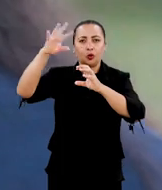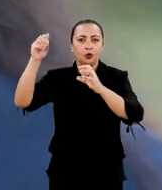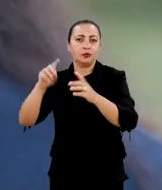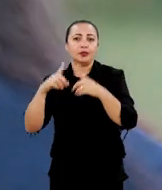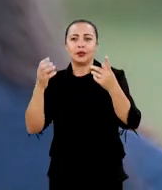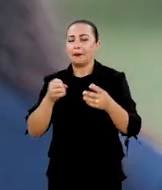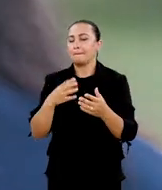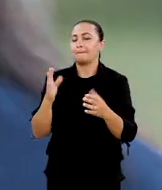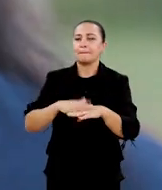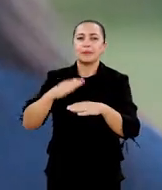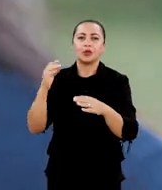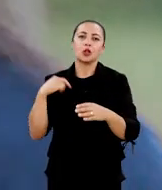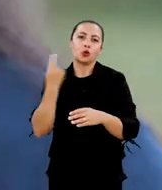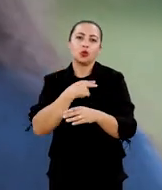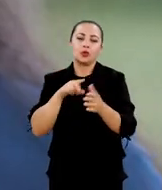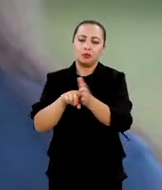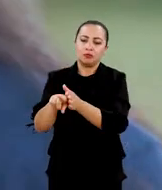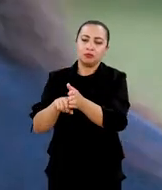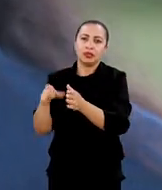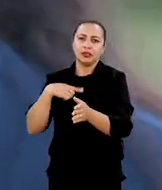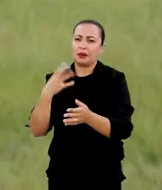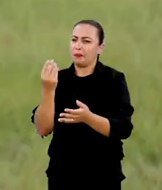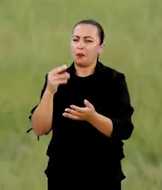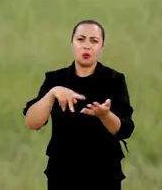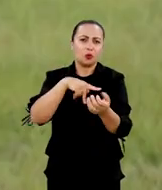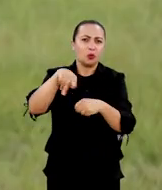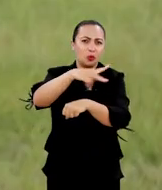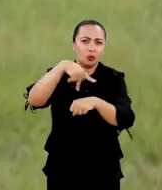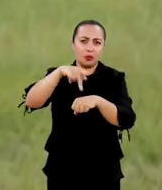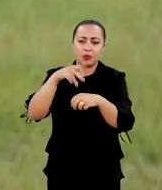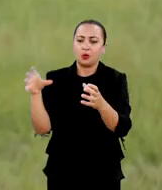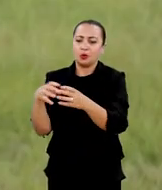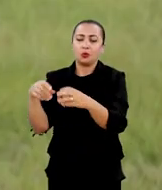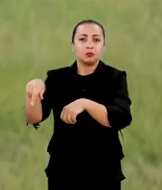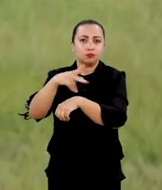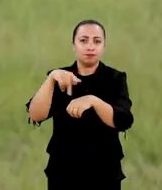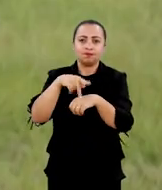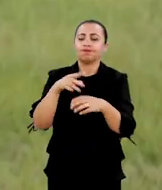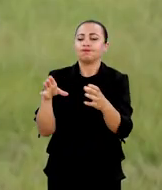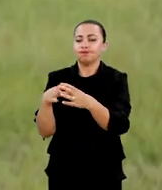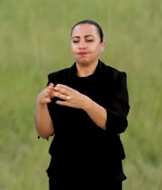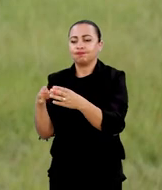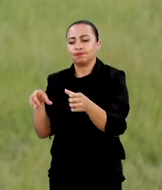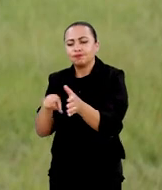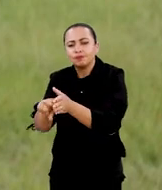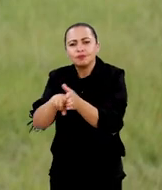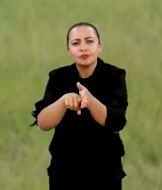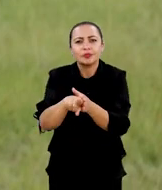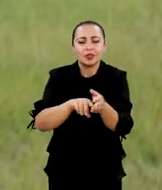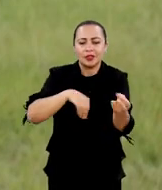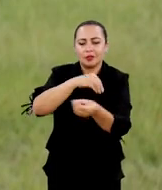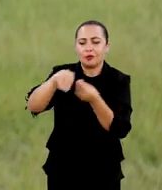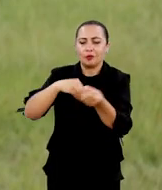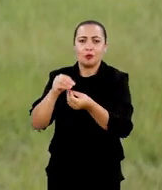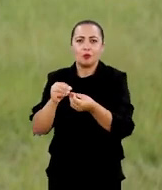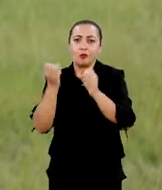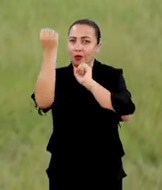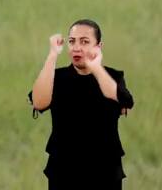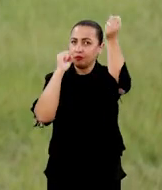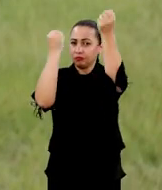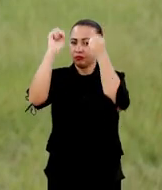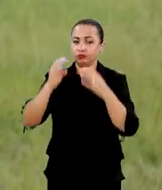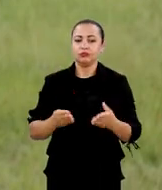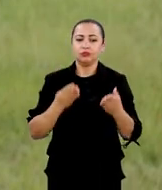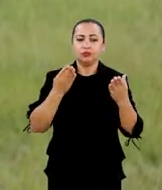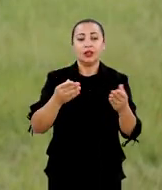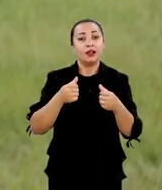ionosfera. Então, esse é o objetivo máximo da nossa pesquisa. Tem muitos países, muitos grupos de pesquisa utilizando esses dados para a pesquisa. Eles desenvolvem